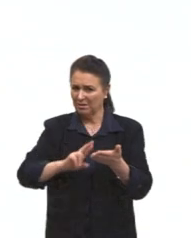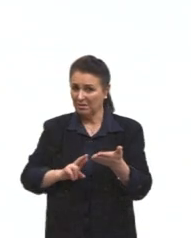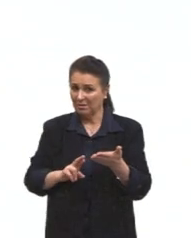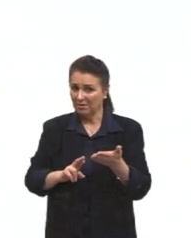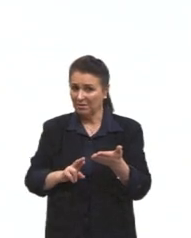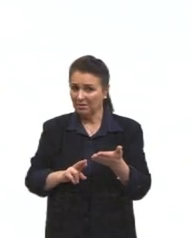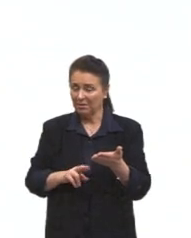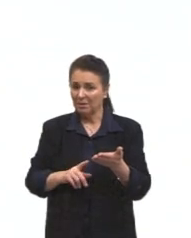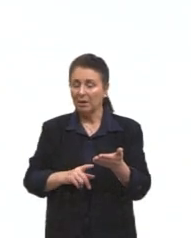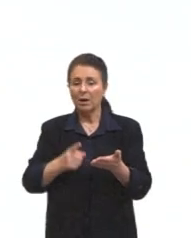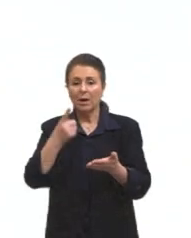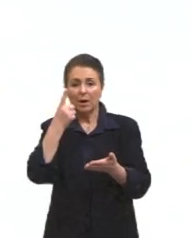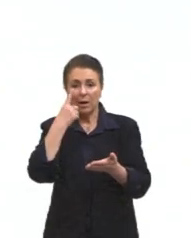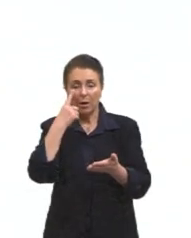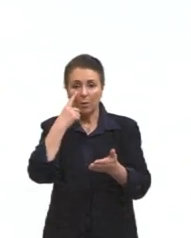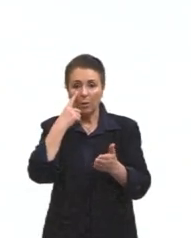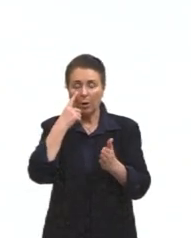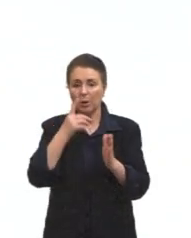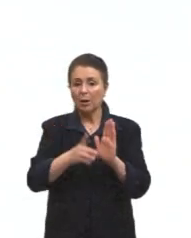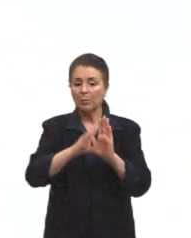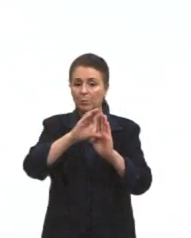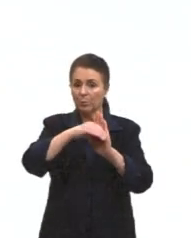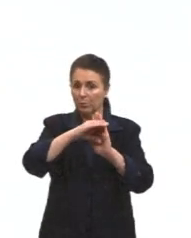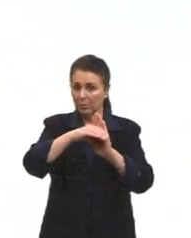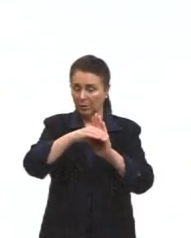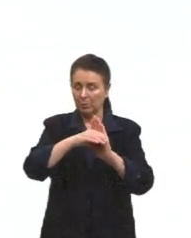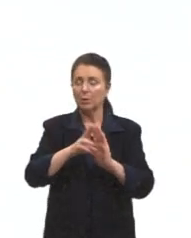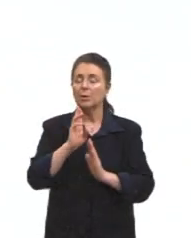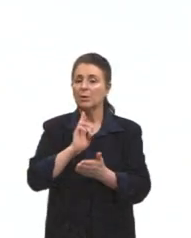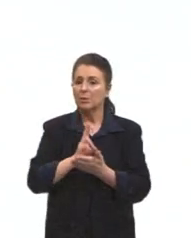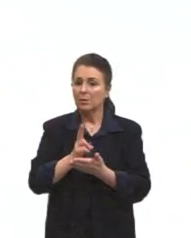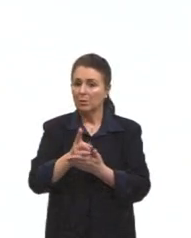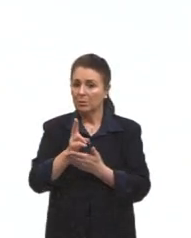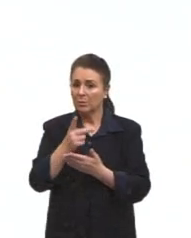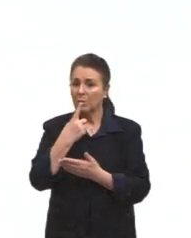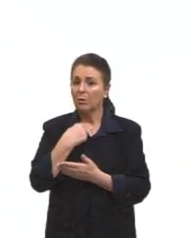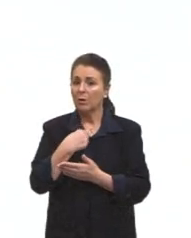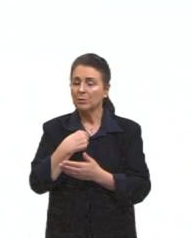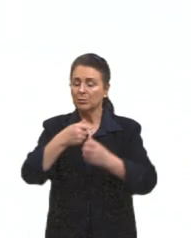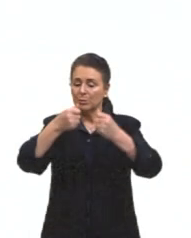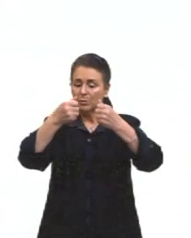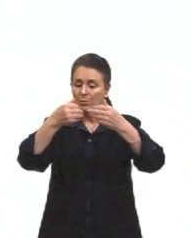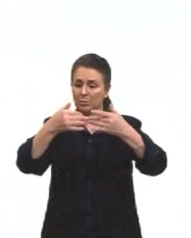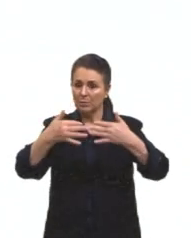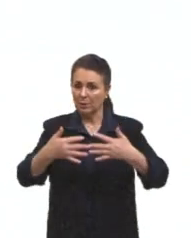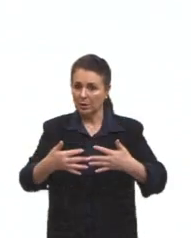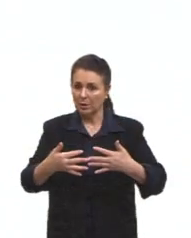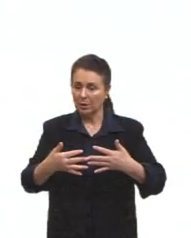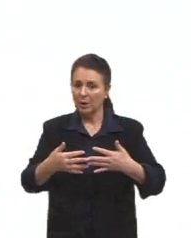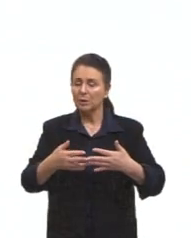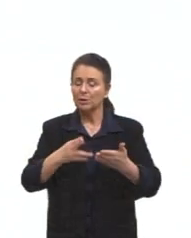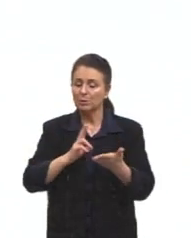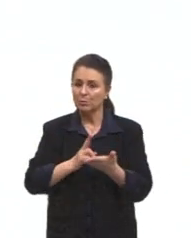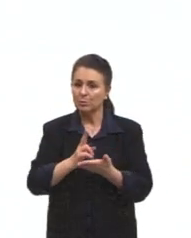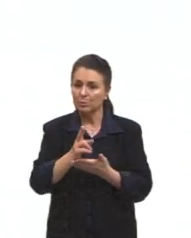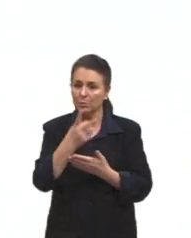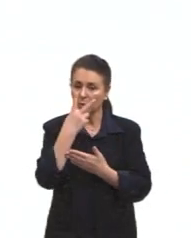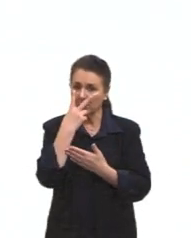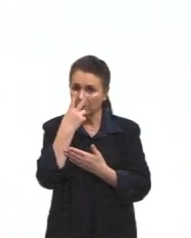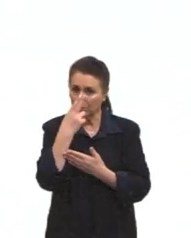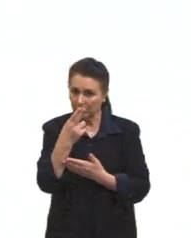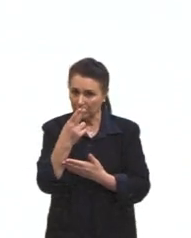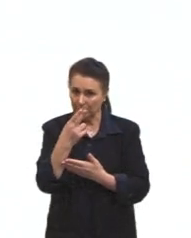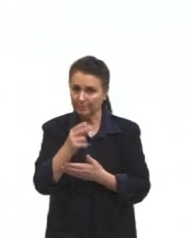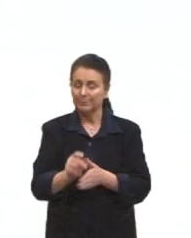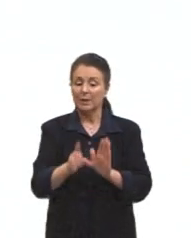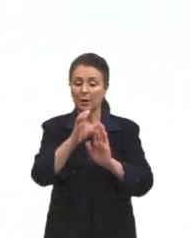gente olha para a nossa breve definição que a gente tem ali. Eu sempre gosto de fazer isso nas minhas aulas também, professora. Então, a gente segue o mesmo embalo. A gente põe breves